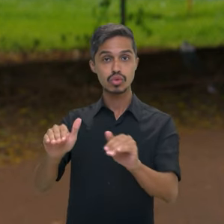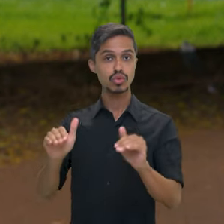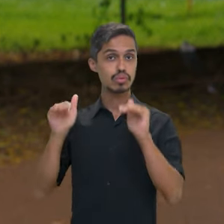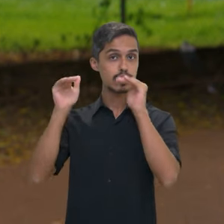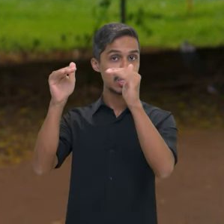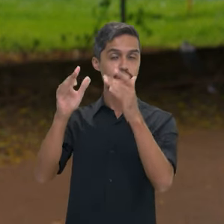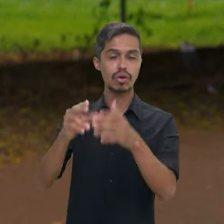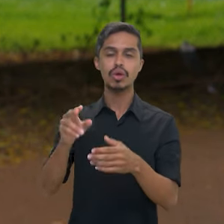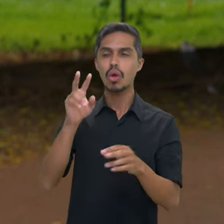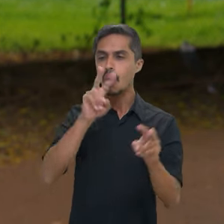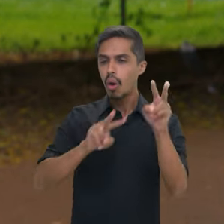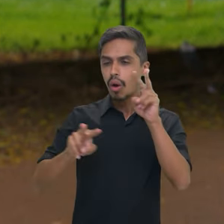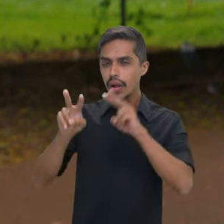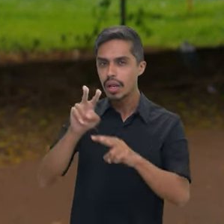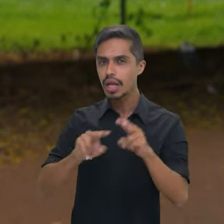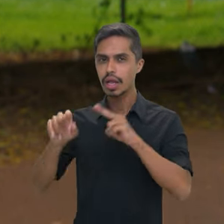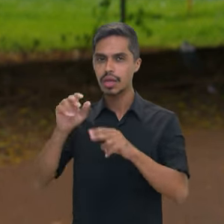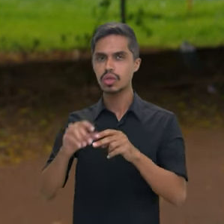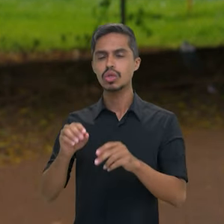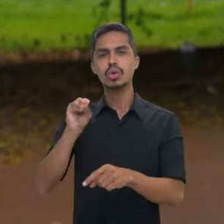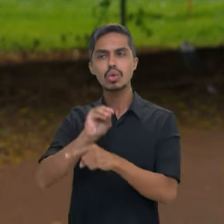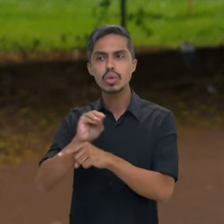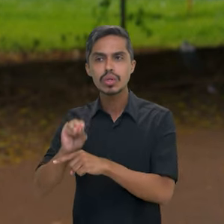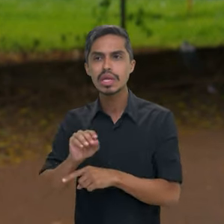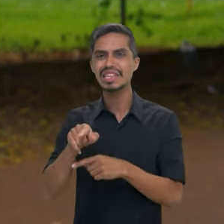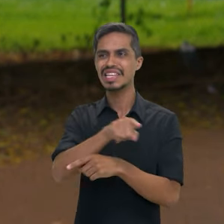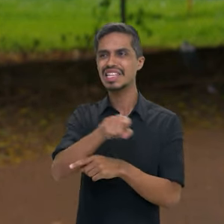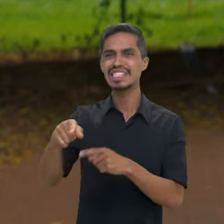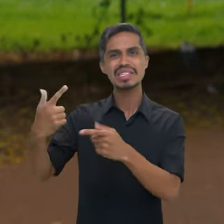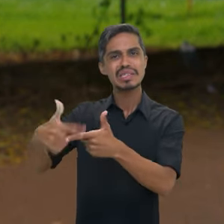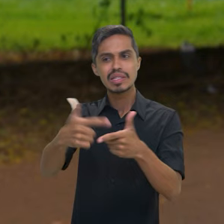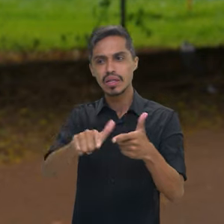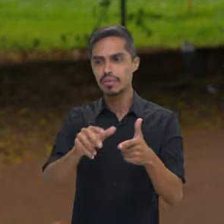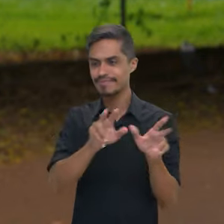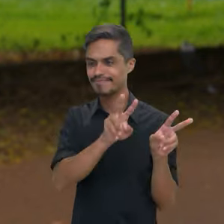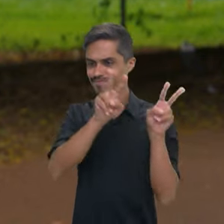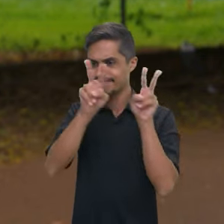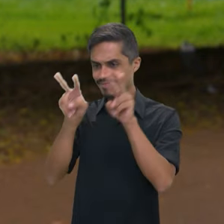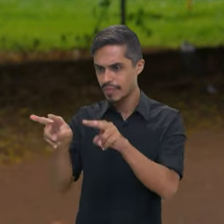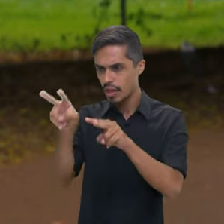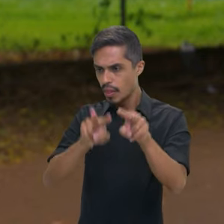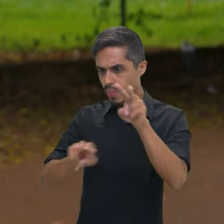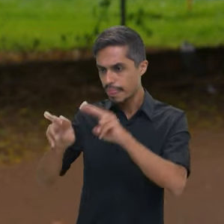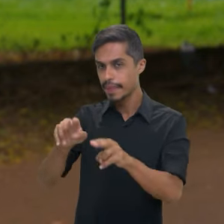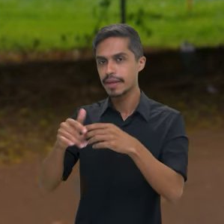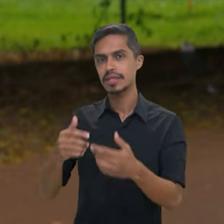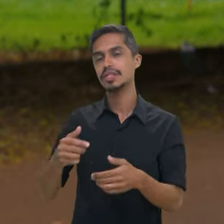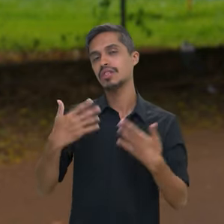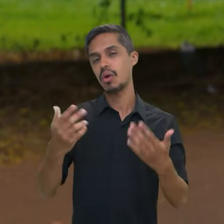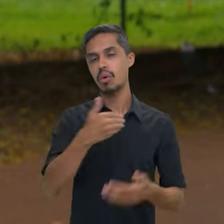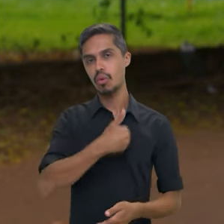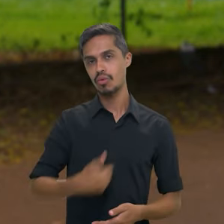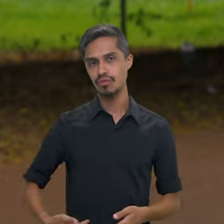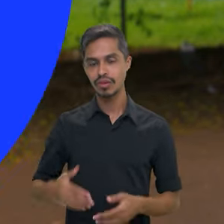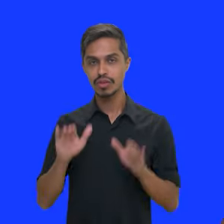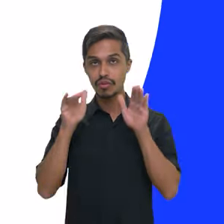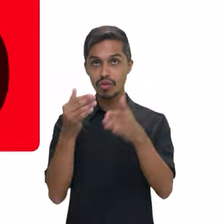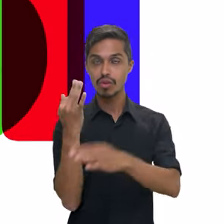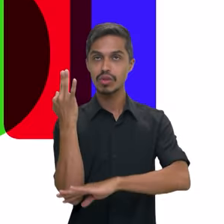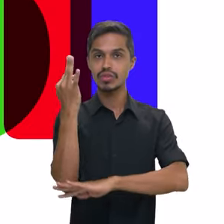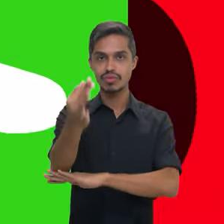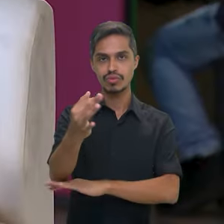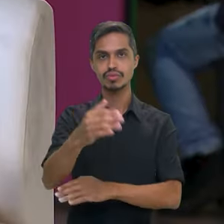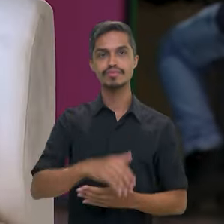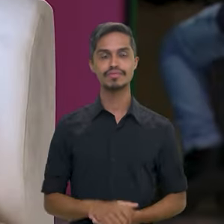superior e um olhar mais cuidadoso para as necessidades dos estudantes, demonstrou o compromisso do governo com o futuro do país.